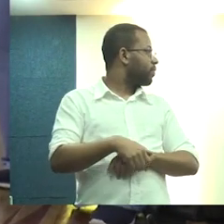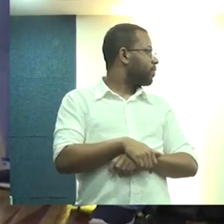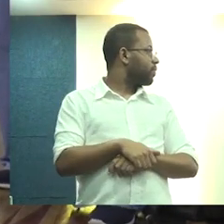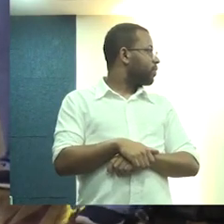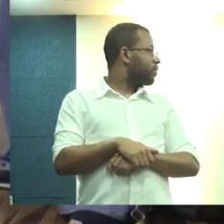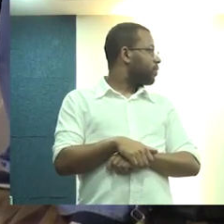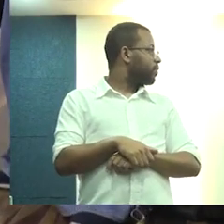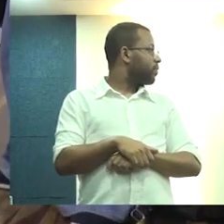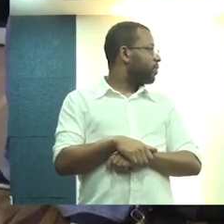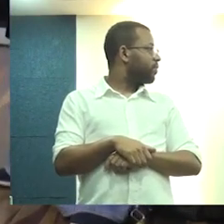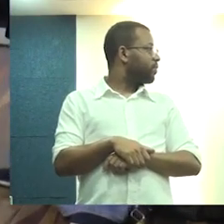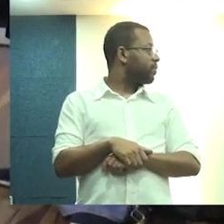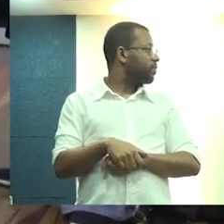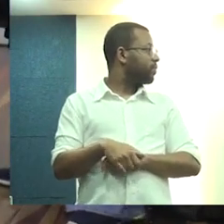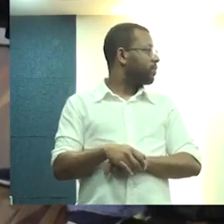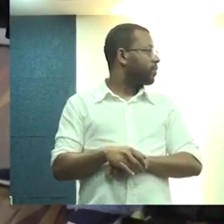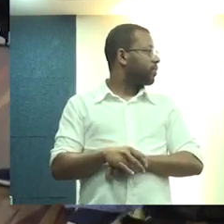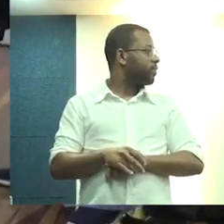Muito obrigada.